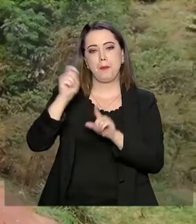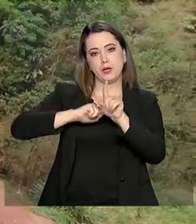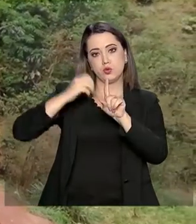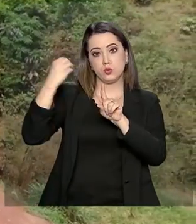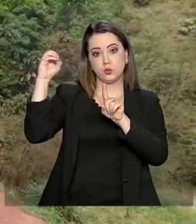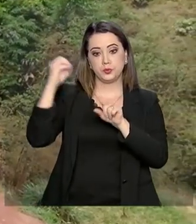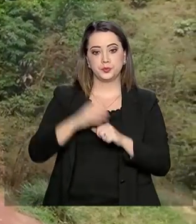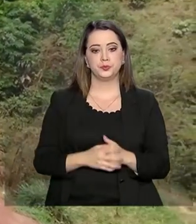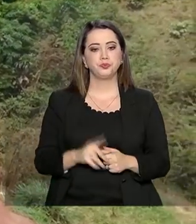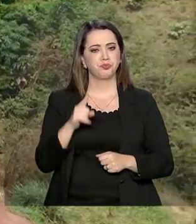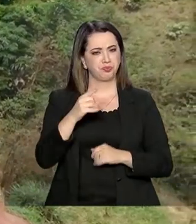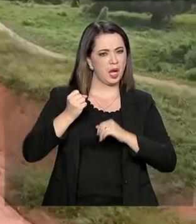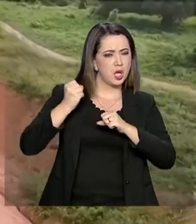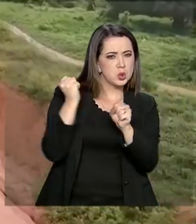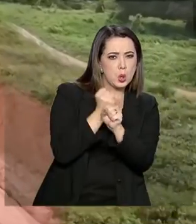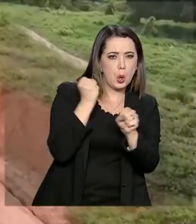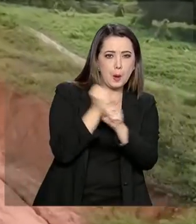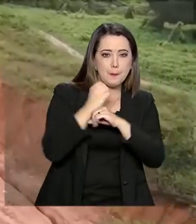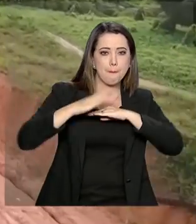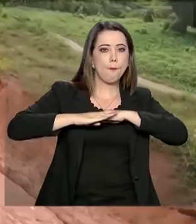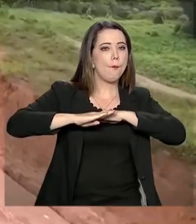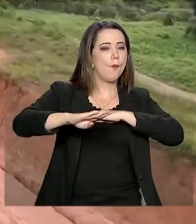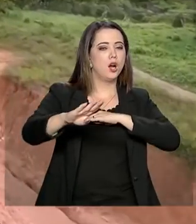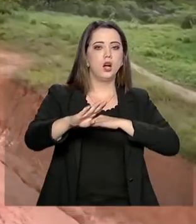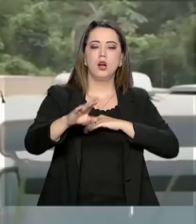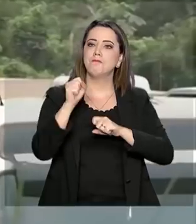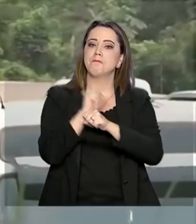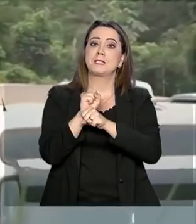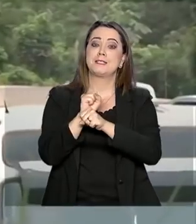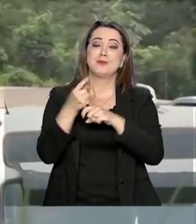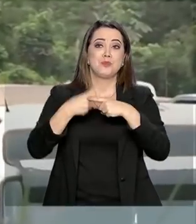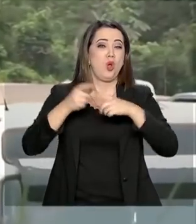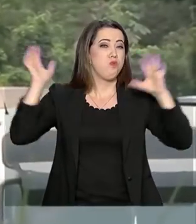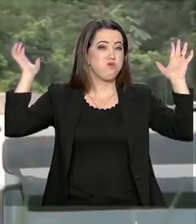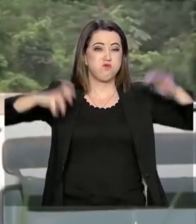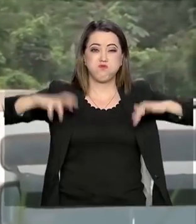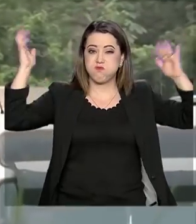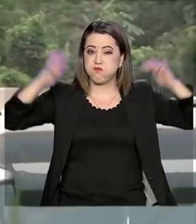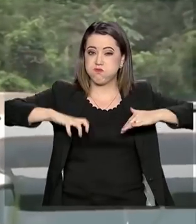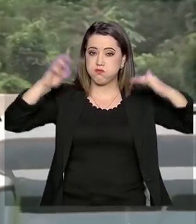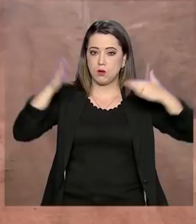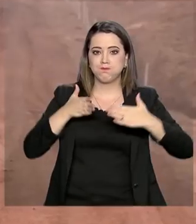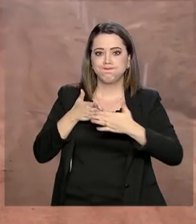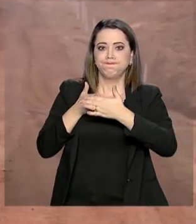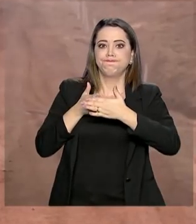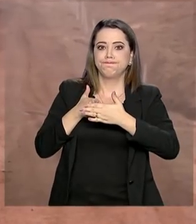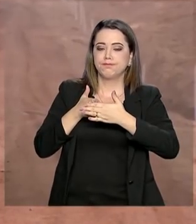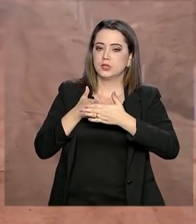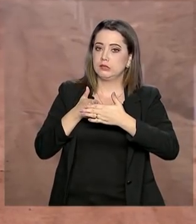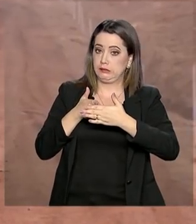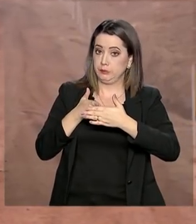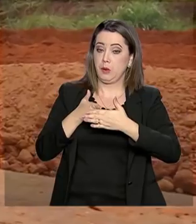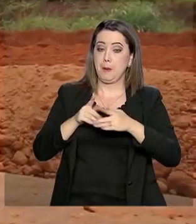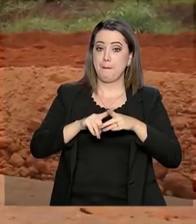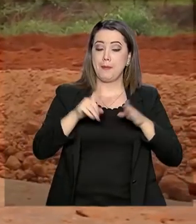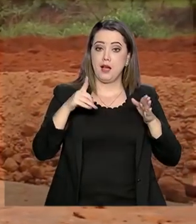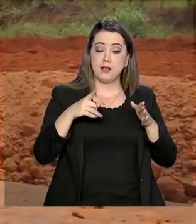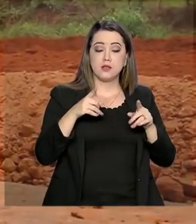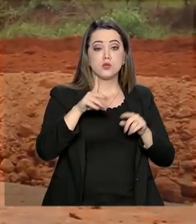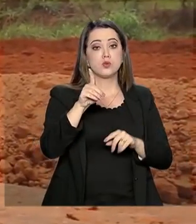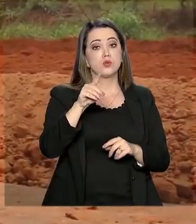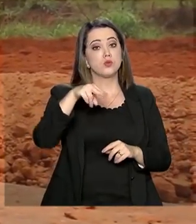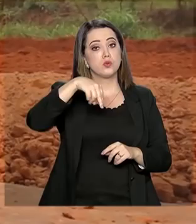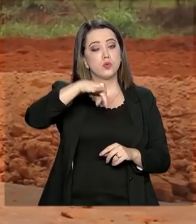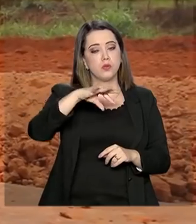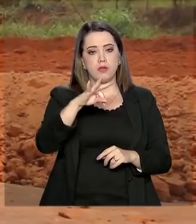As obras estavam suspensas devido às chuvas, forçando o bloqueio do trecho. Segundo o DENIT, a meta